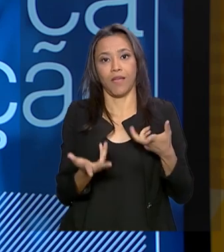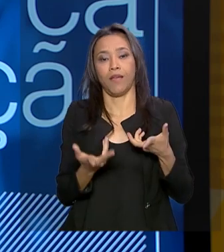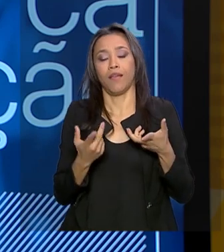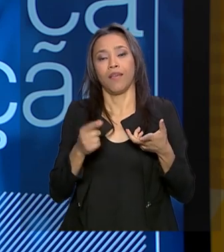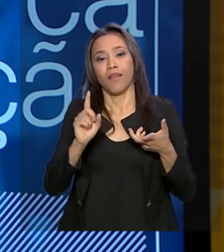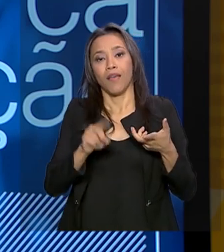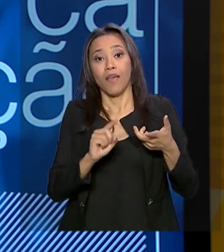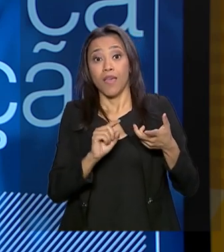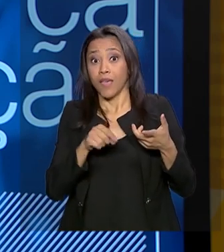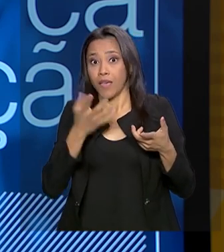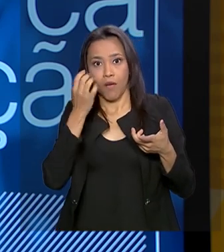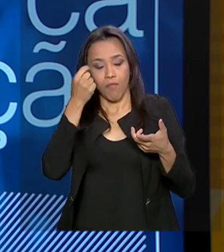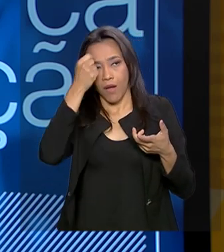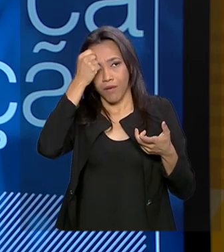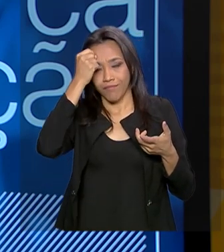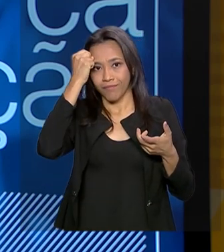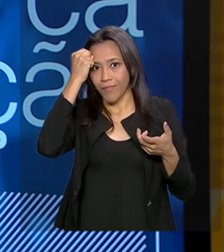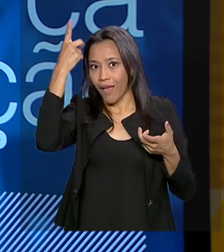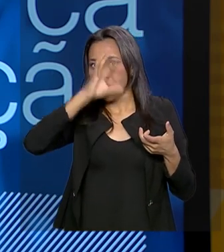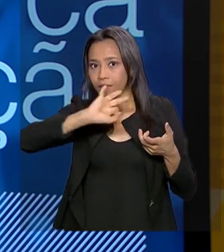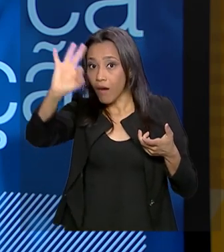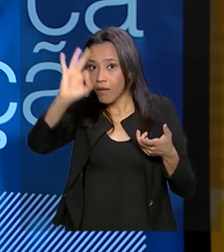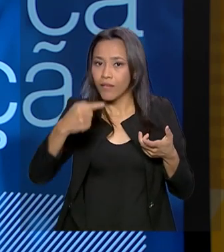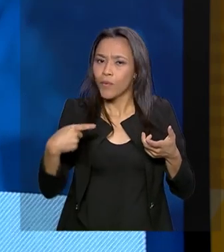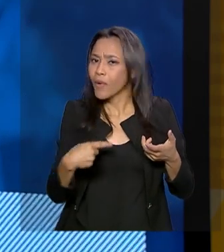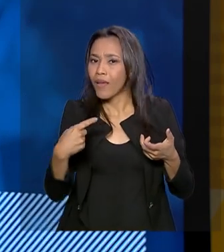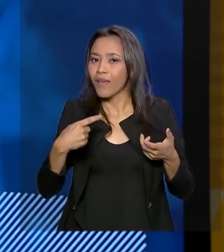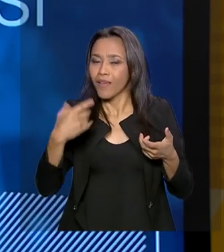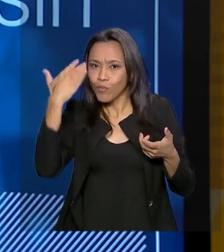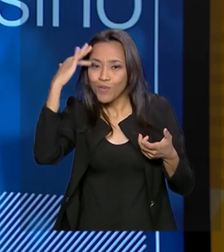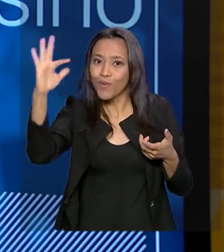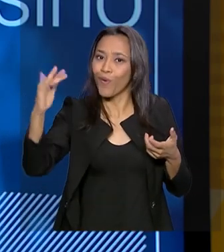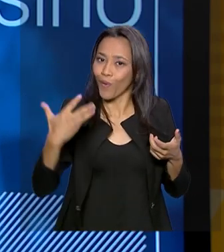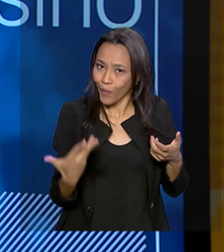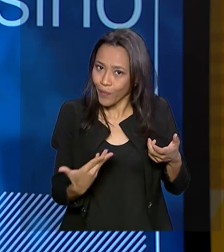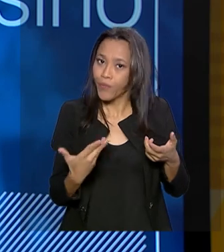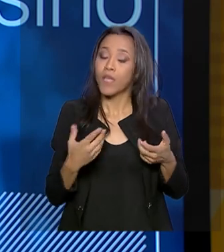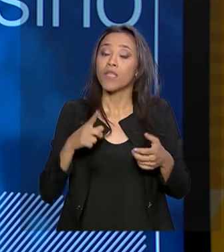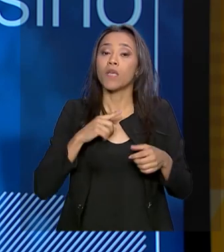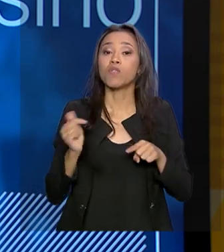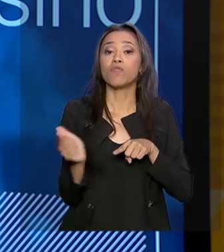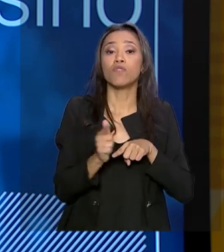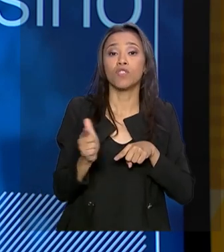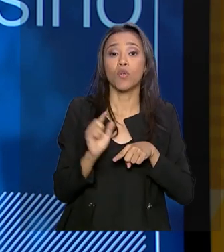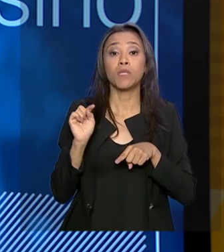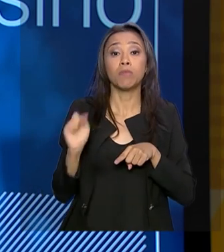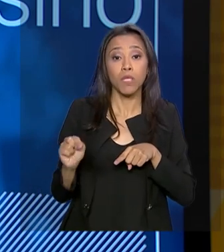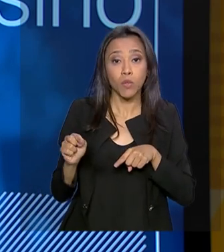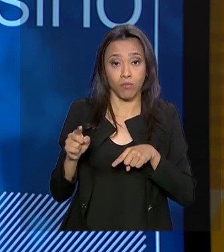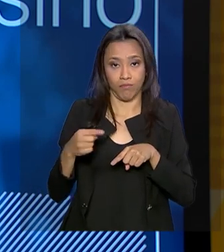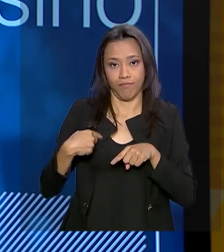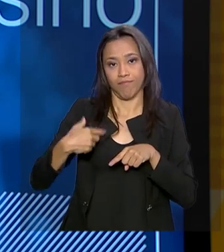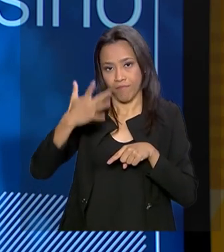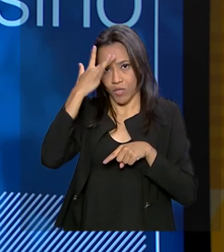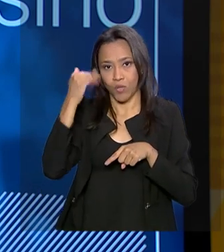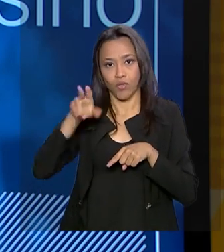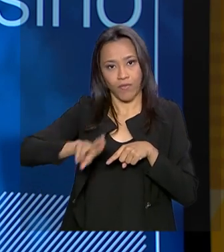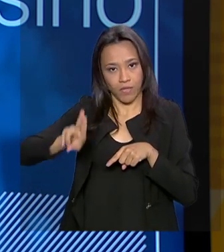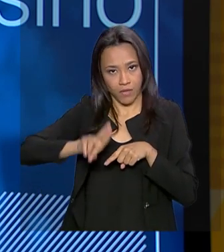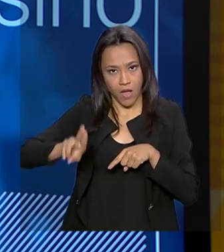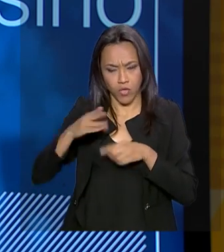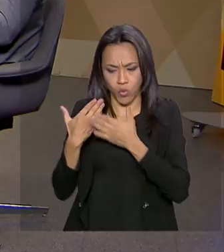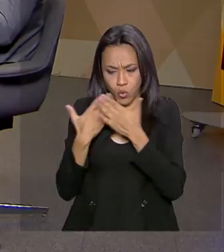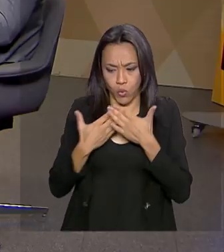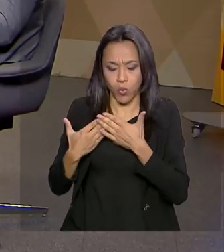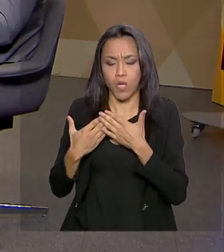é a pílula da juventude. É assim, é onde a gente realmente começa a viver um sonho. Temos 22 mil empresários universitários. É um